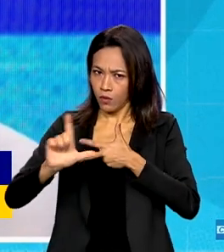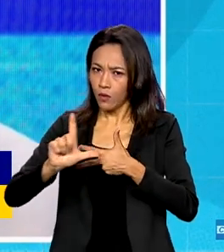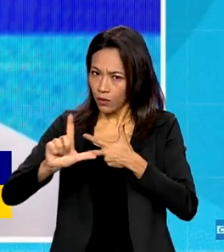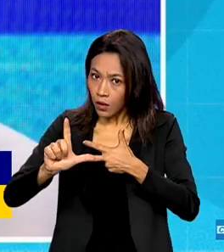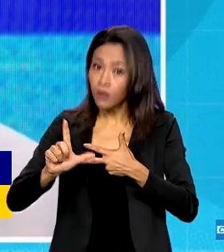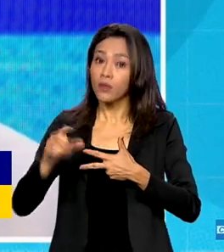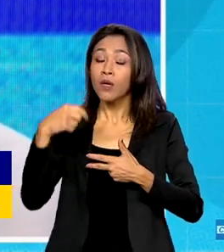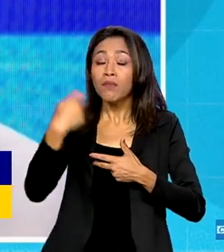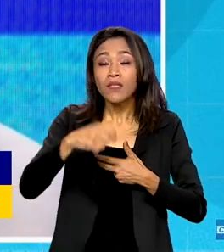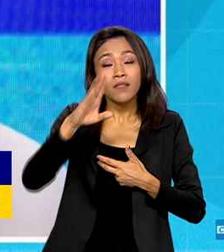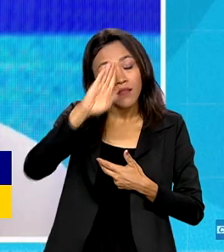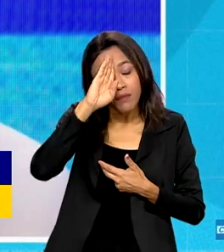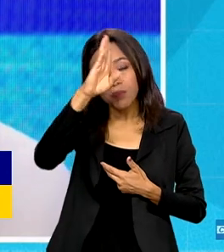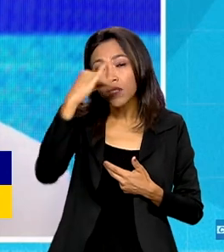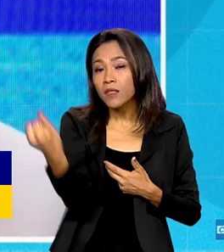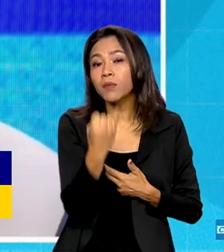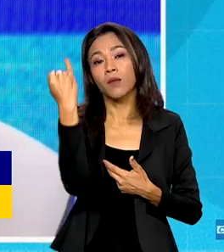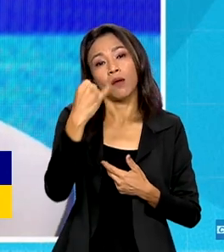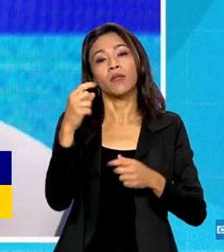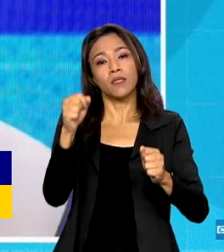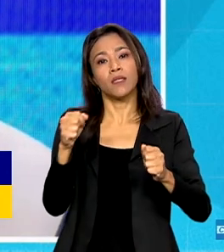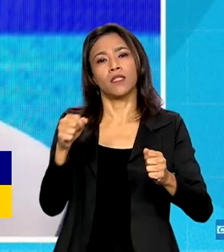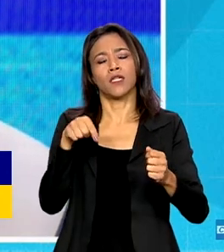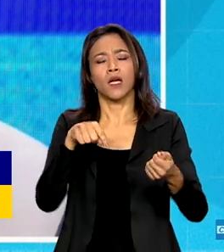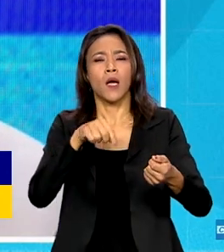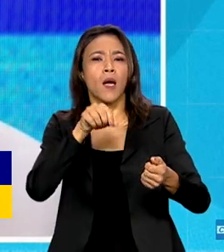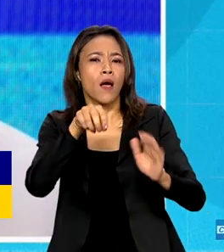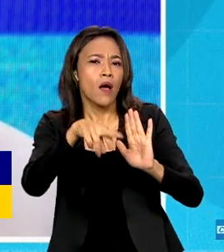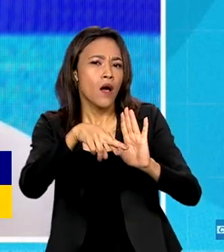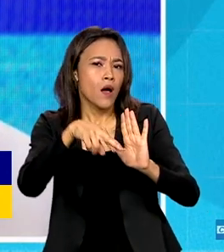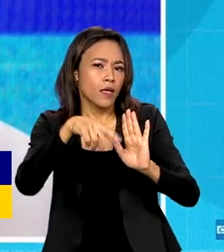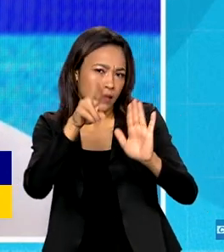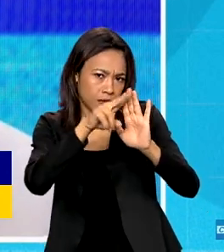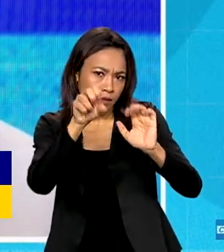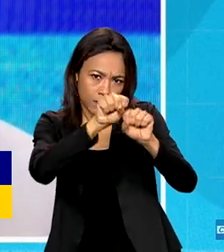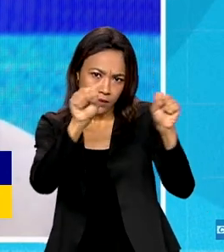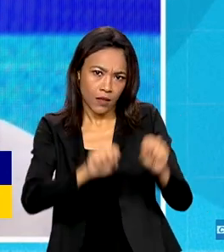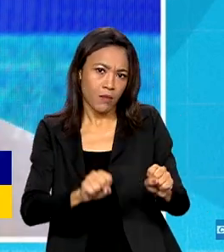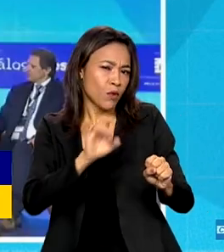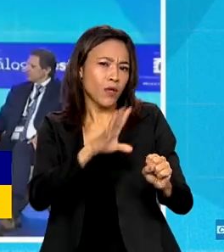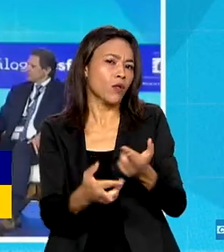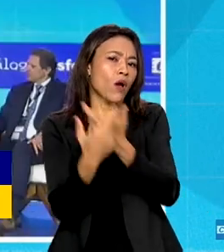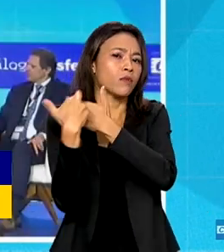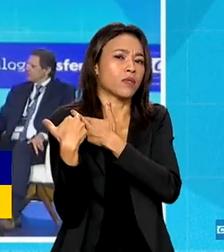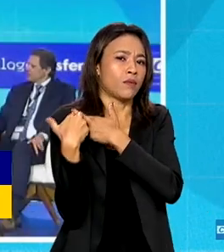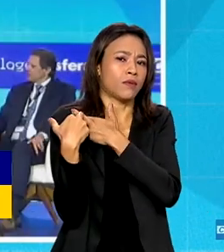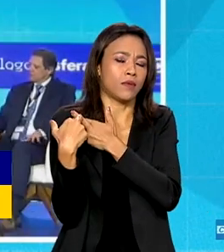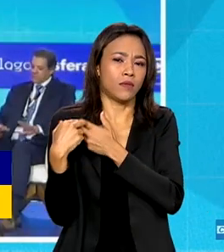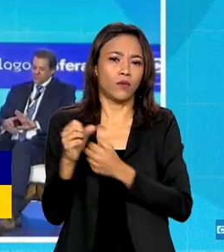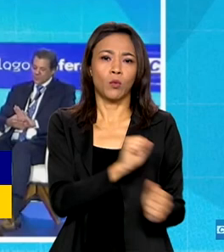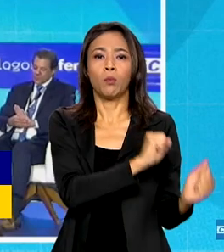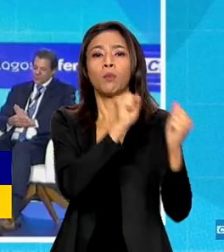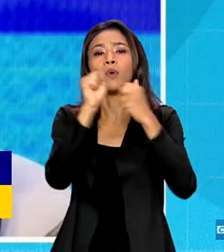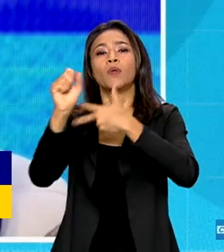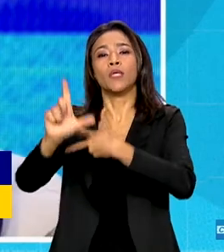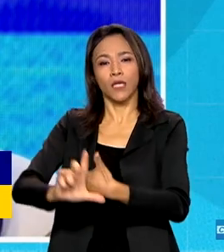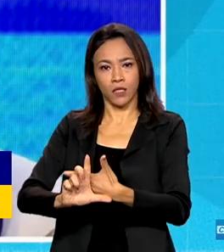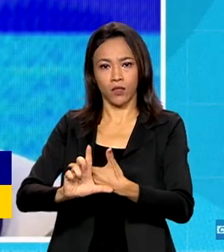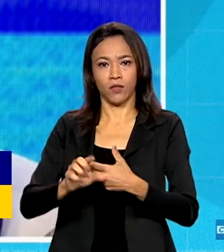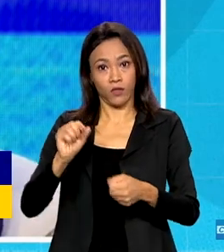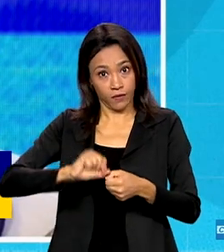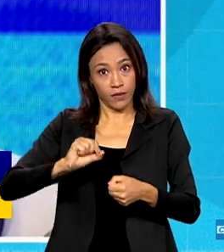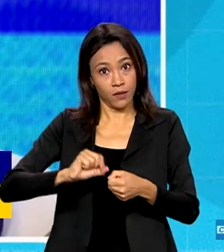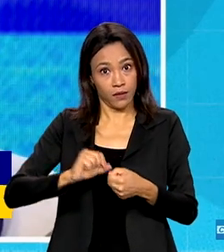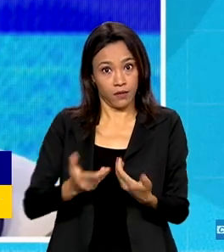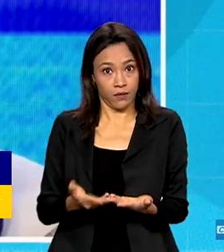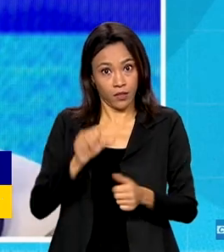fundamental para que o sistema de arrecadação seja ígido, porque não é só um papel do Legislativo de fazê-lo. Segundo o